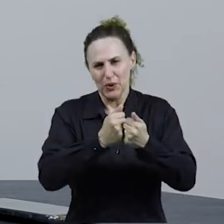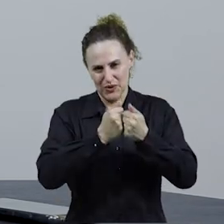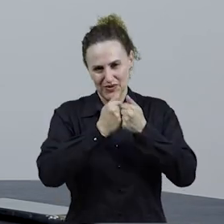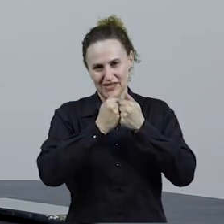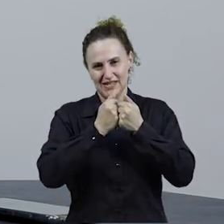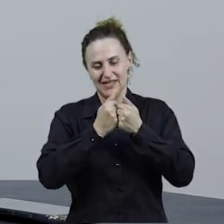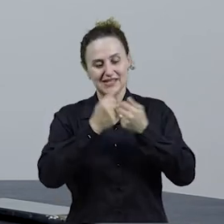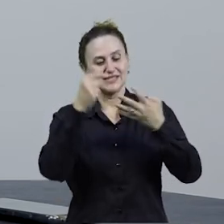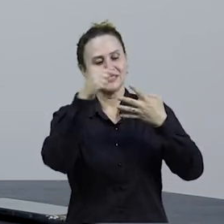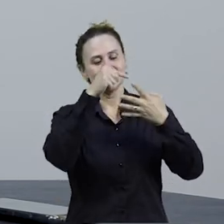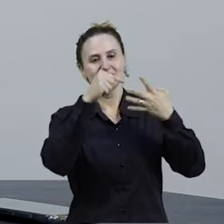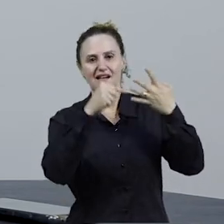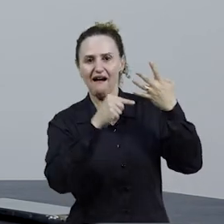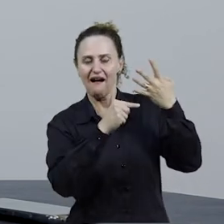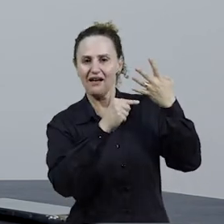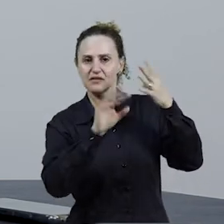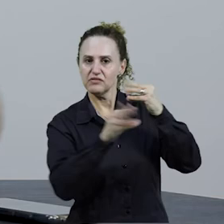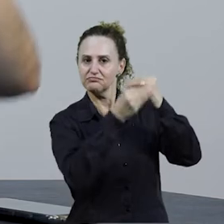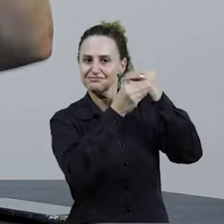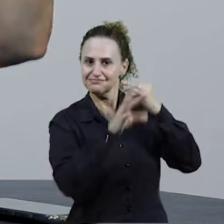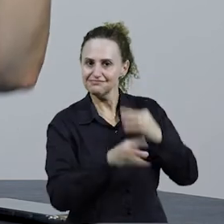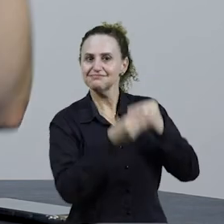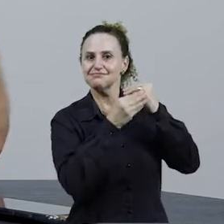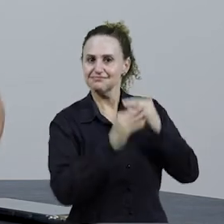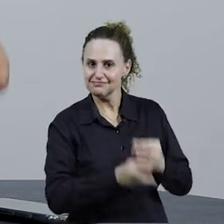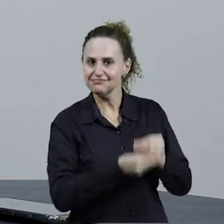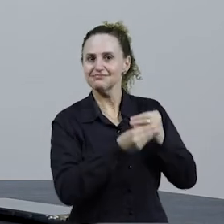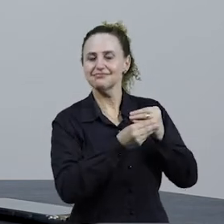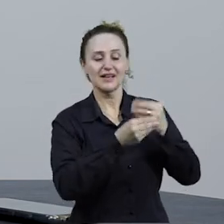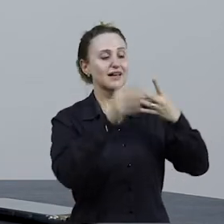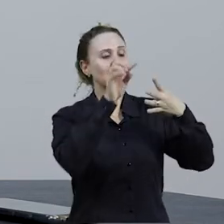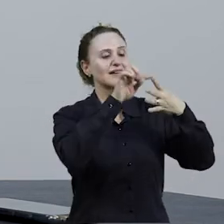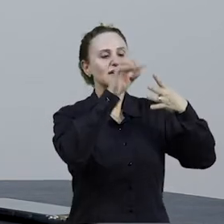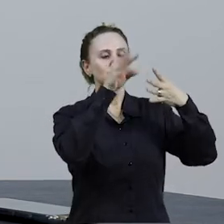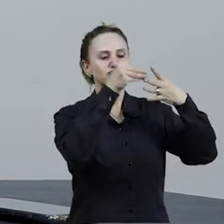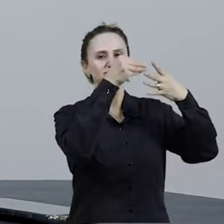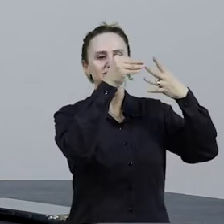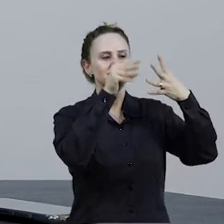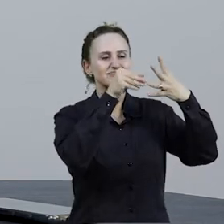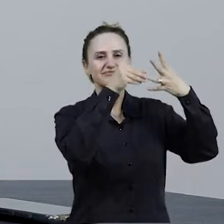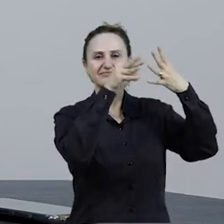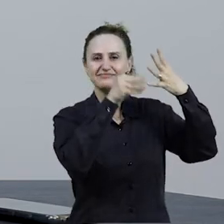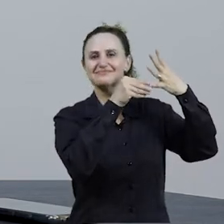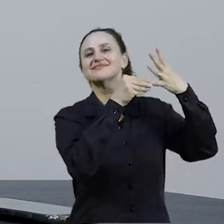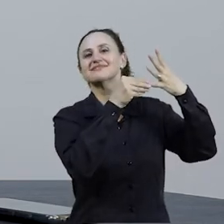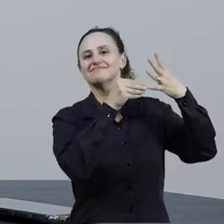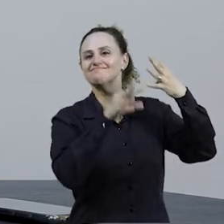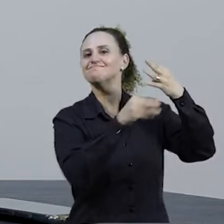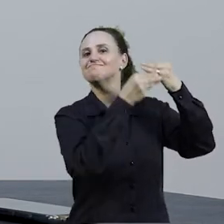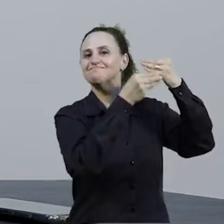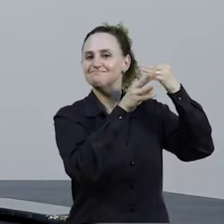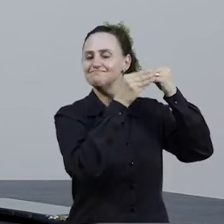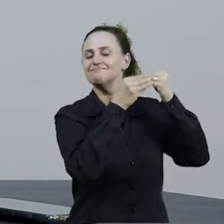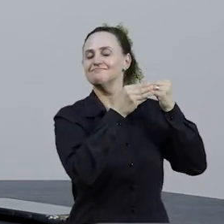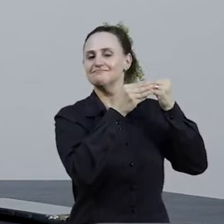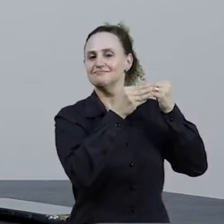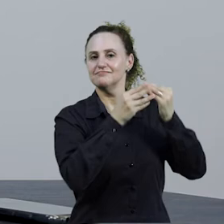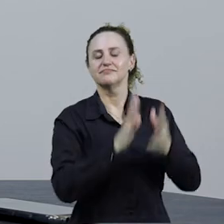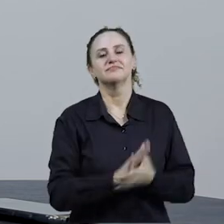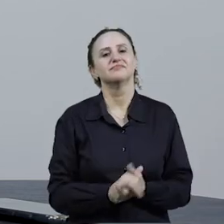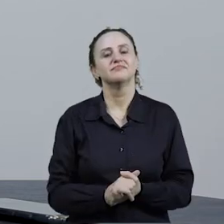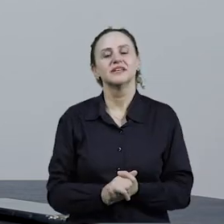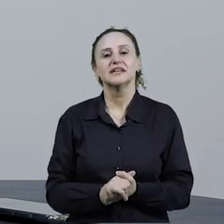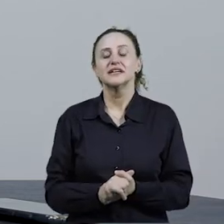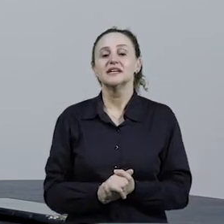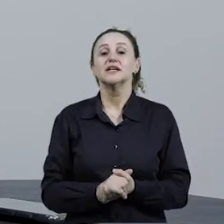relacionando e, às vezes, repetindo. A concepção da linguagem que eu discuto lá no autoestudo 1, ela vai perpassar todas